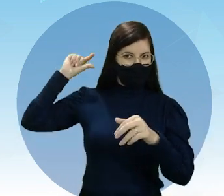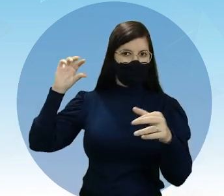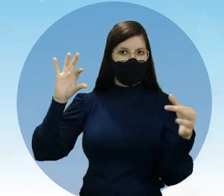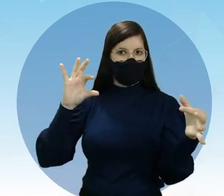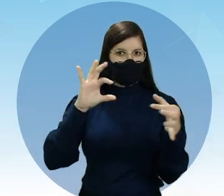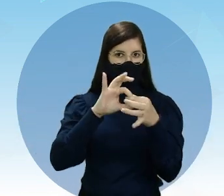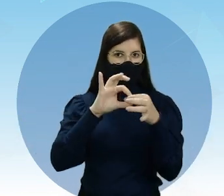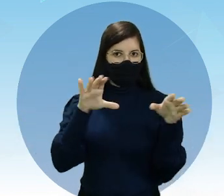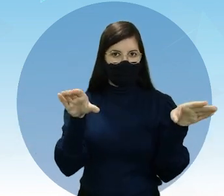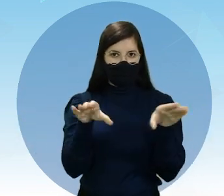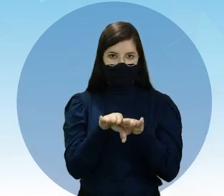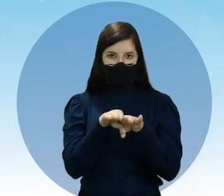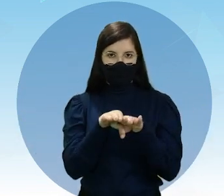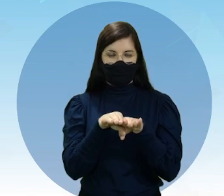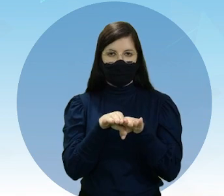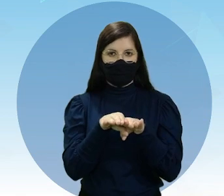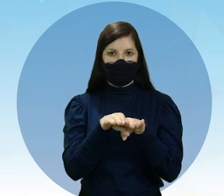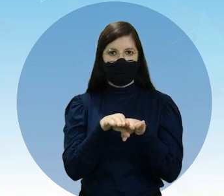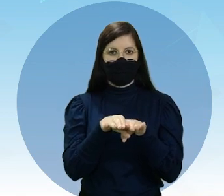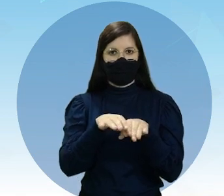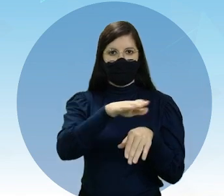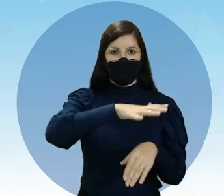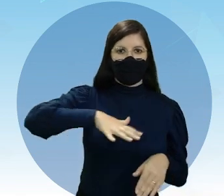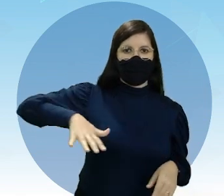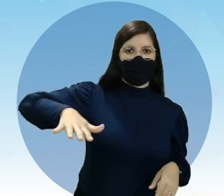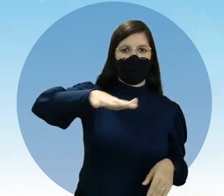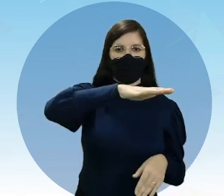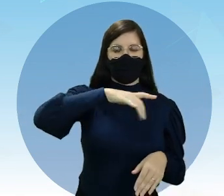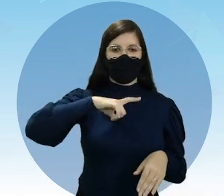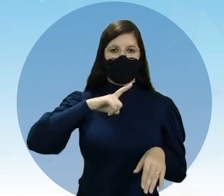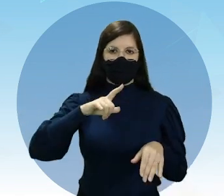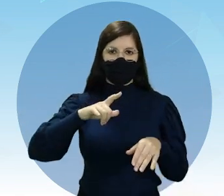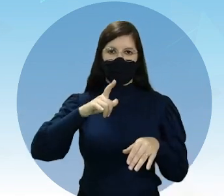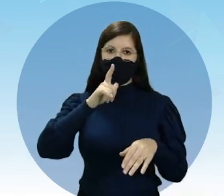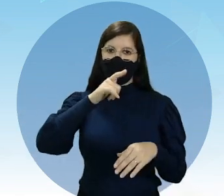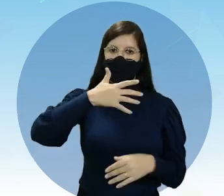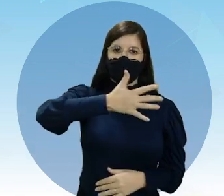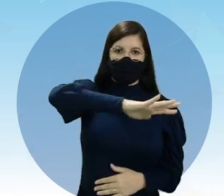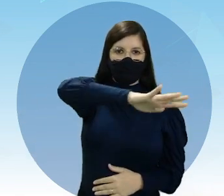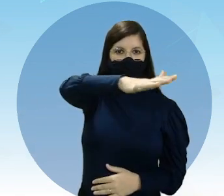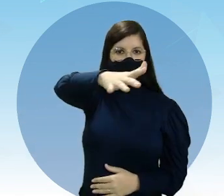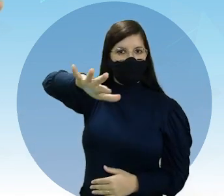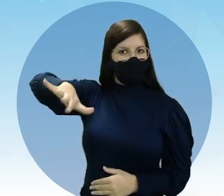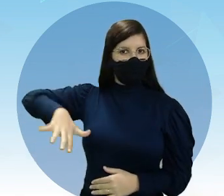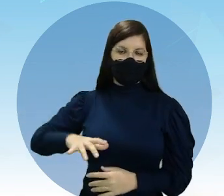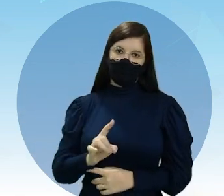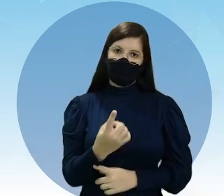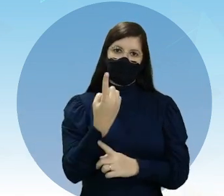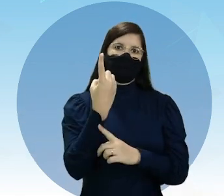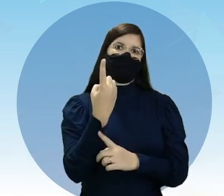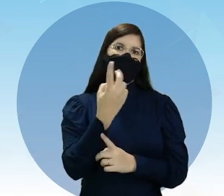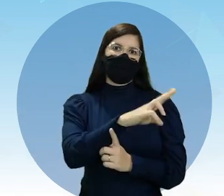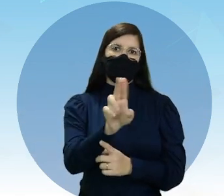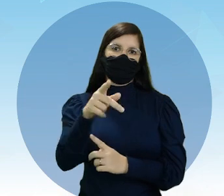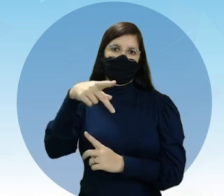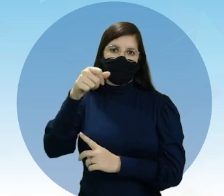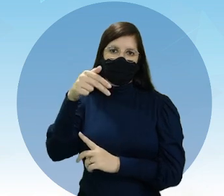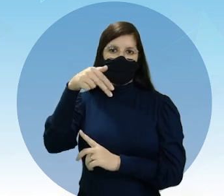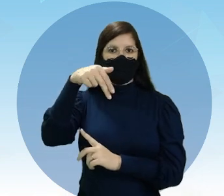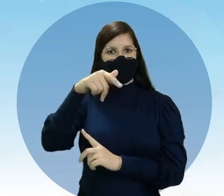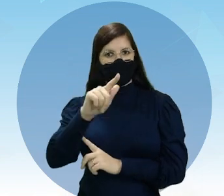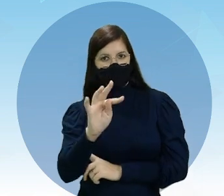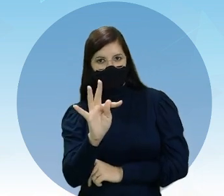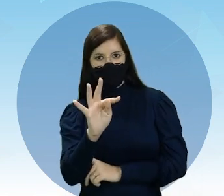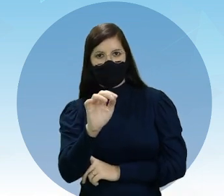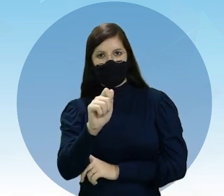continental, isso aí cercado por um único oceano, ou seja, a Pantalasa, né? Esse